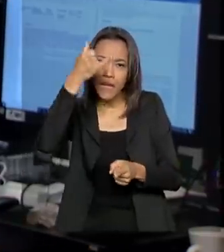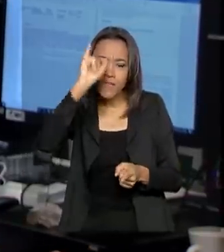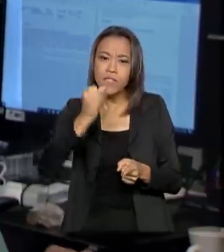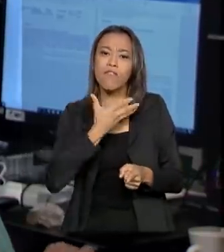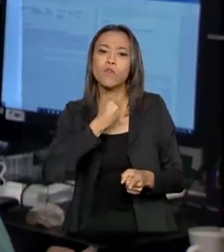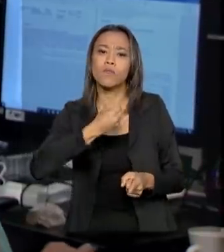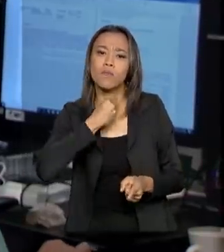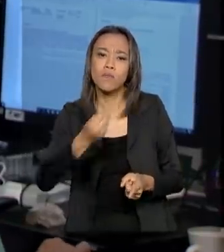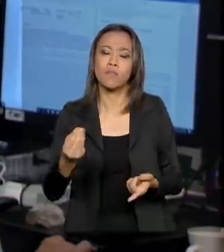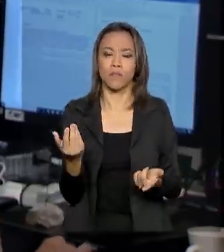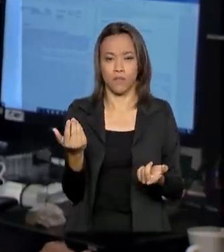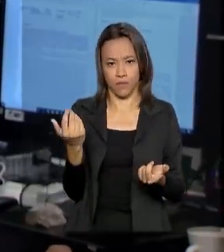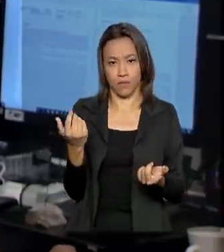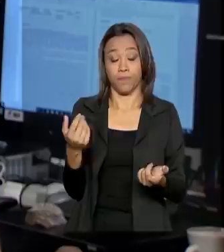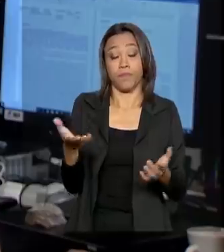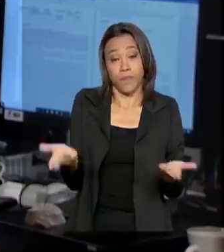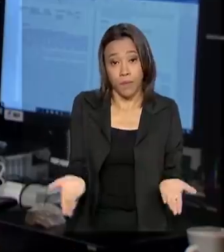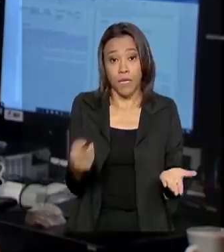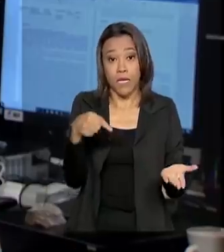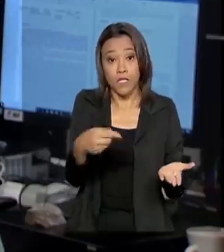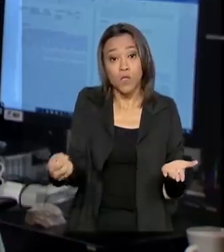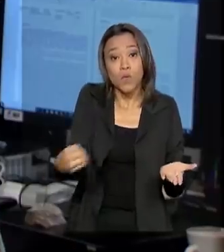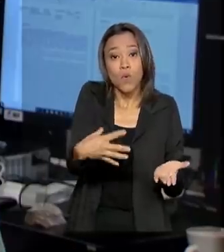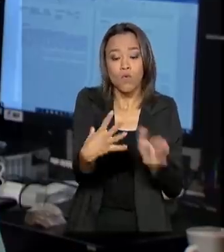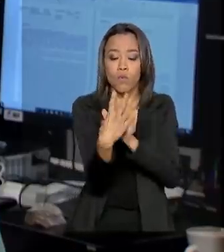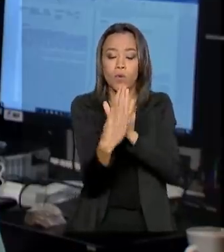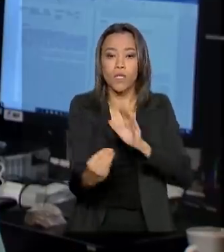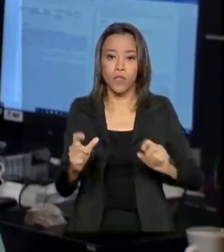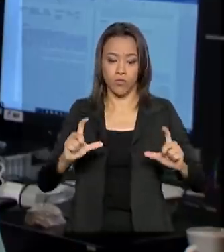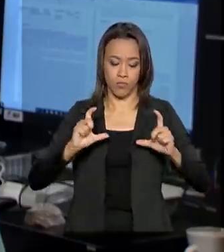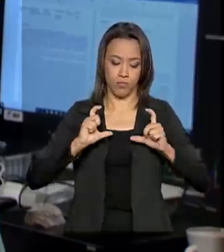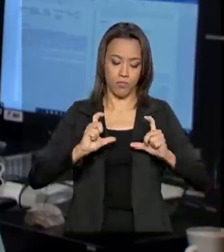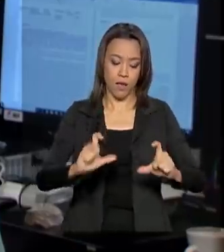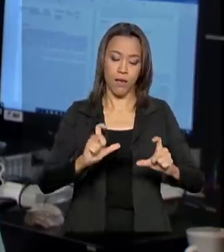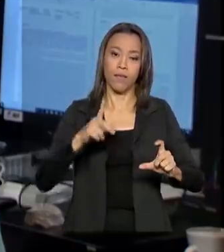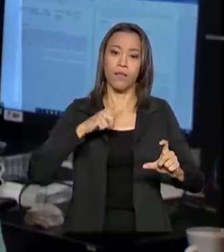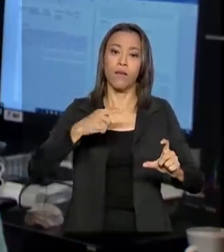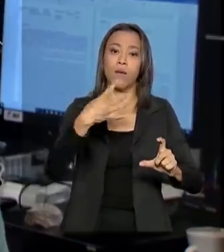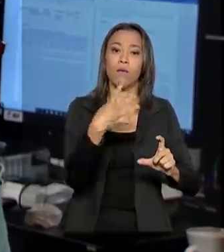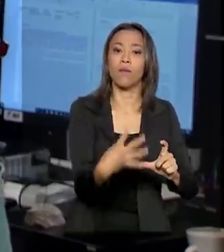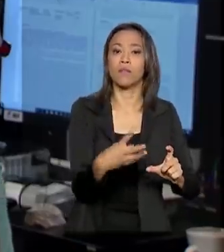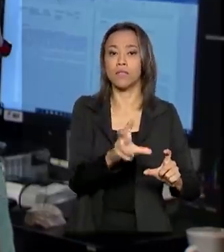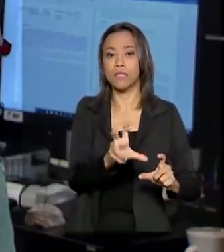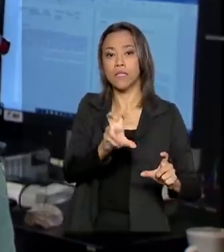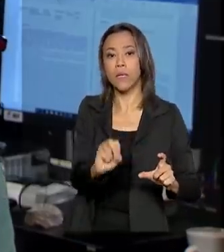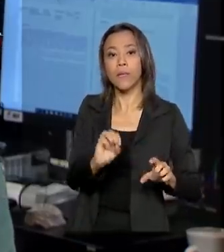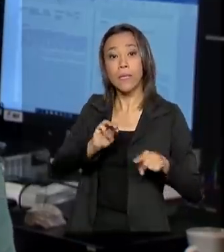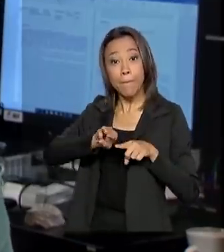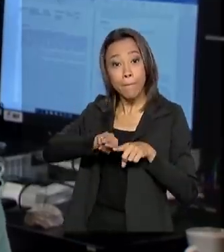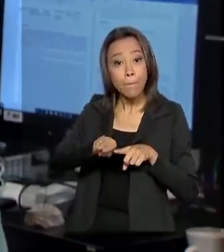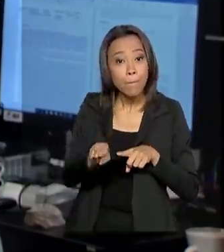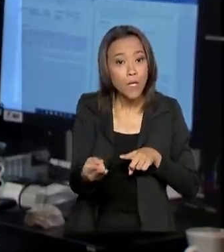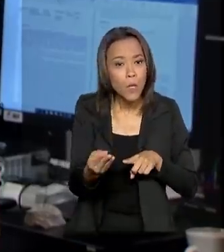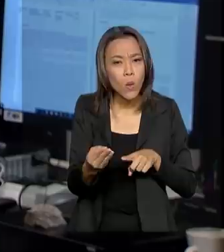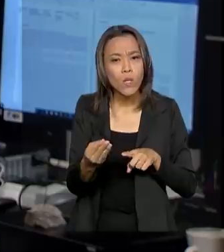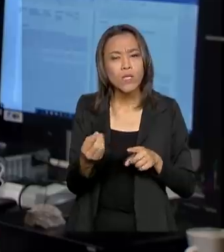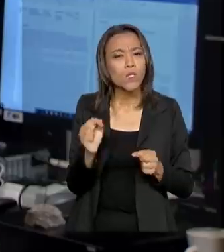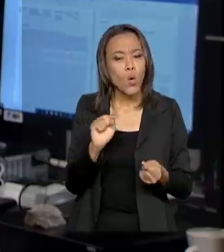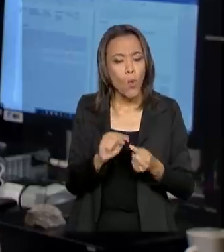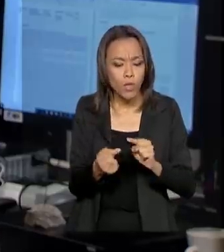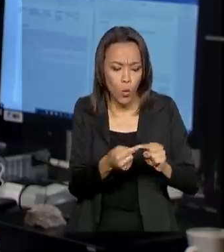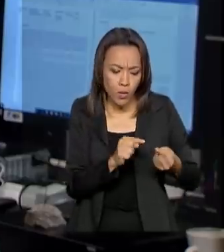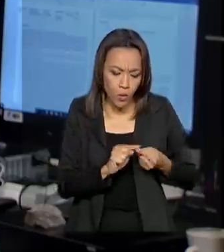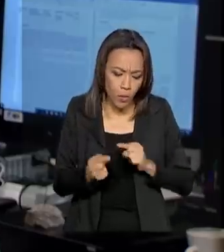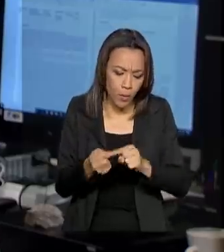falsificação. Além disso, o novo modelo permite mais de 450 milhões de combinações de